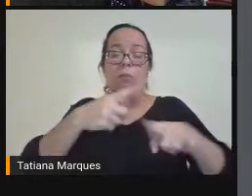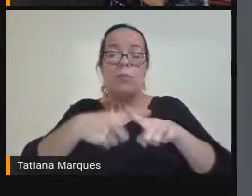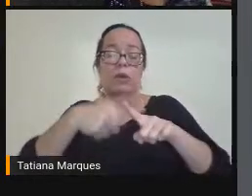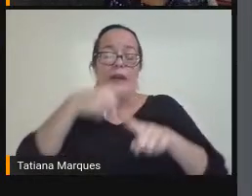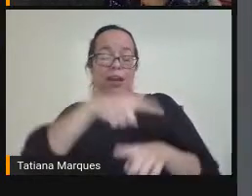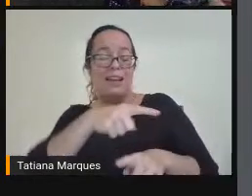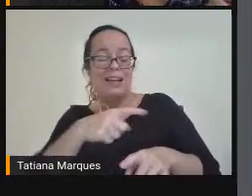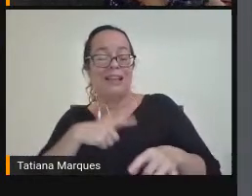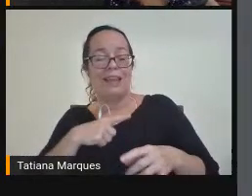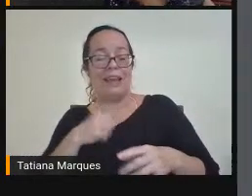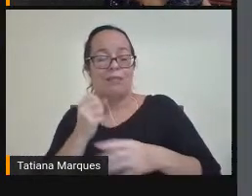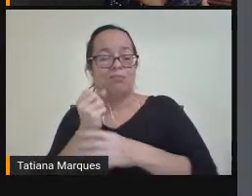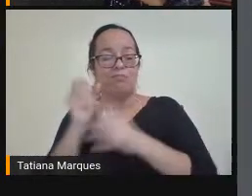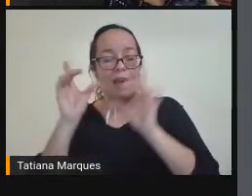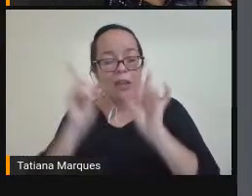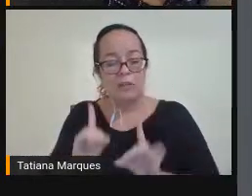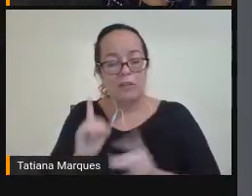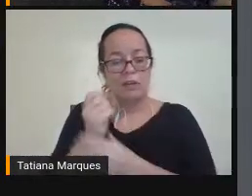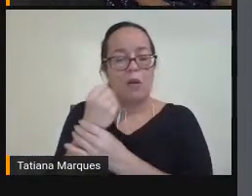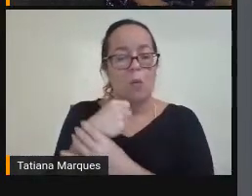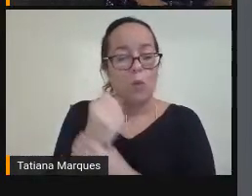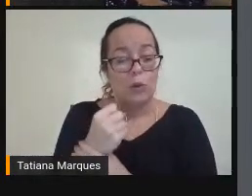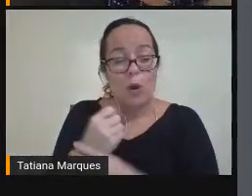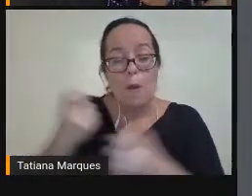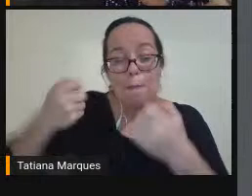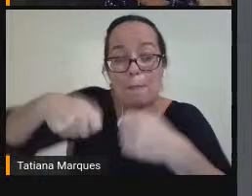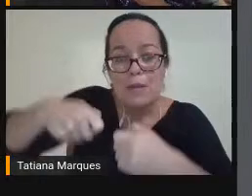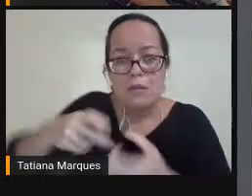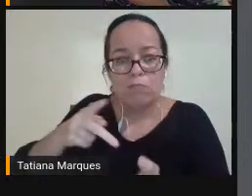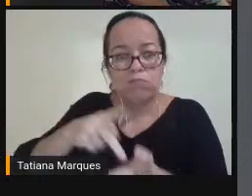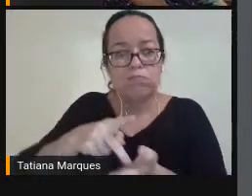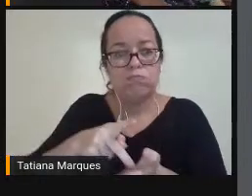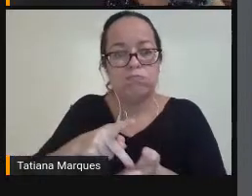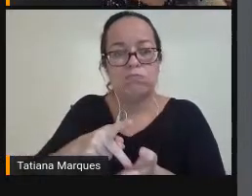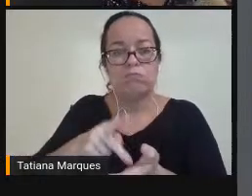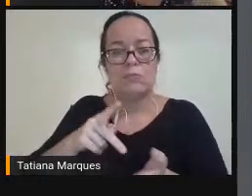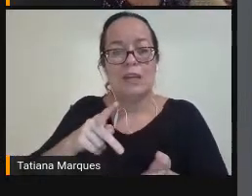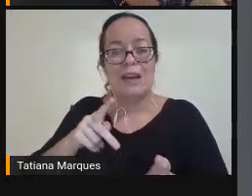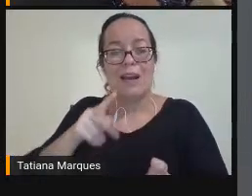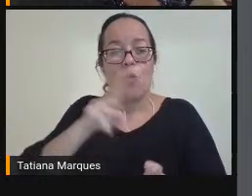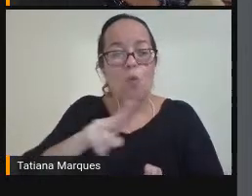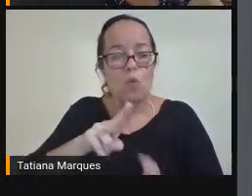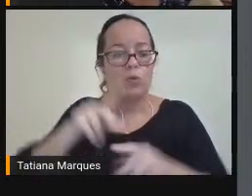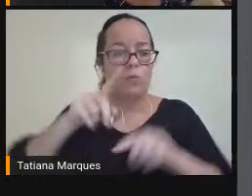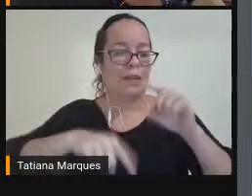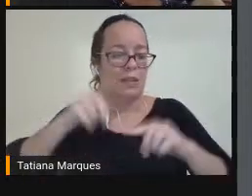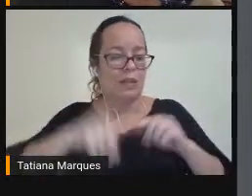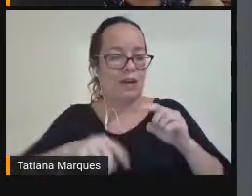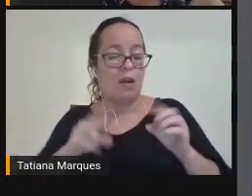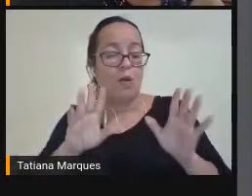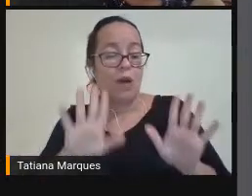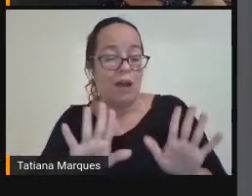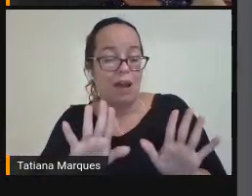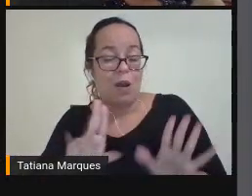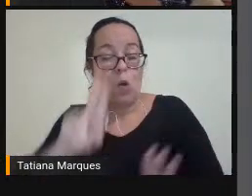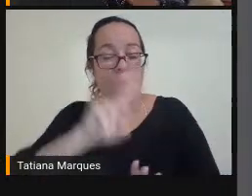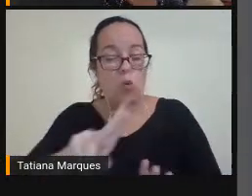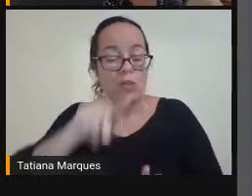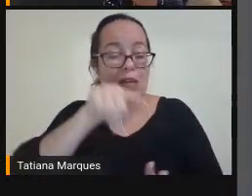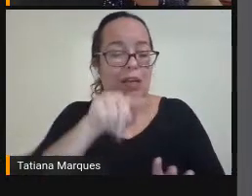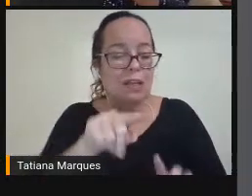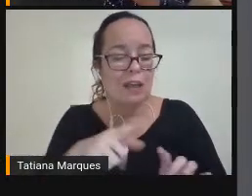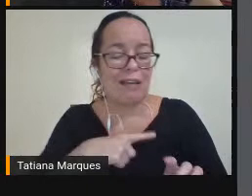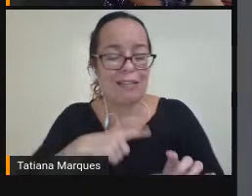E que Precisam Mesmo Que só Tem Essa Chance Para ter Uma Comunicação Eficiente